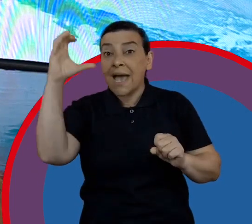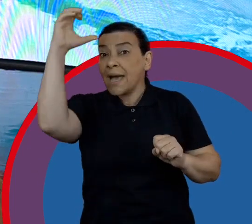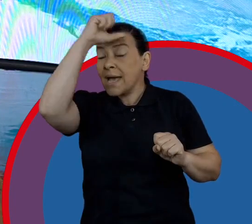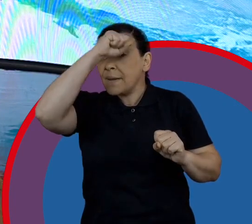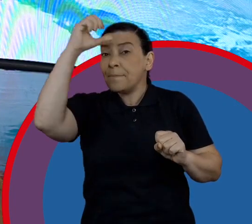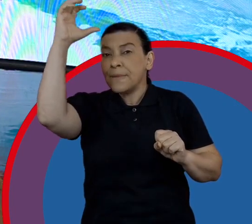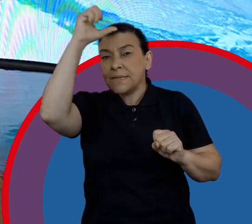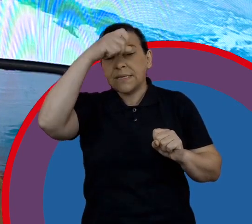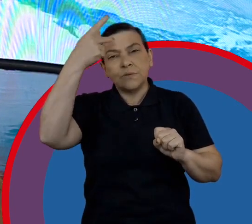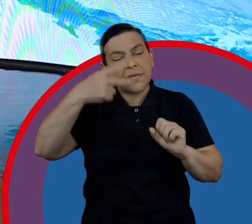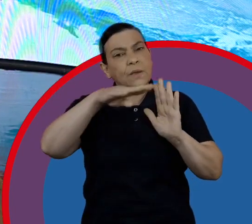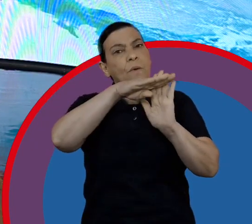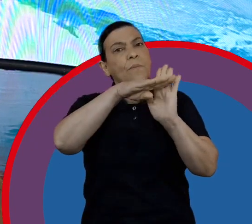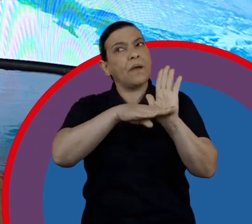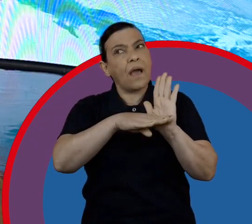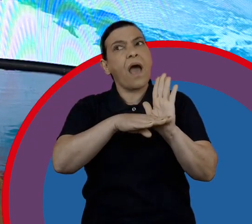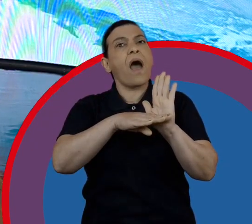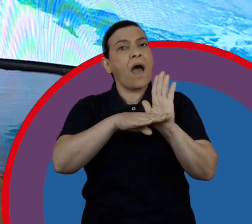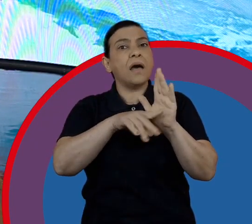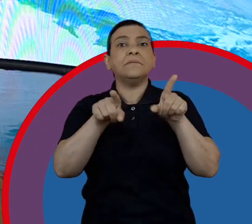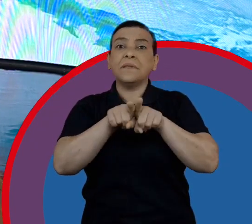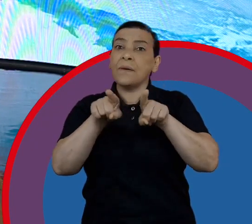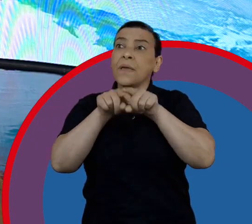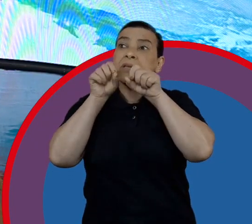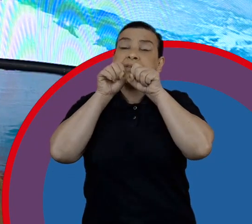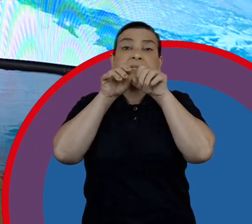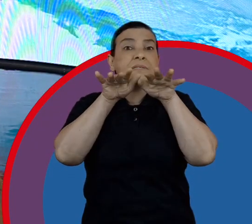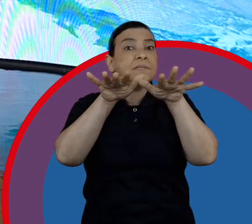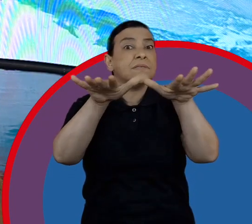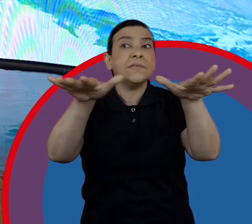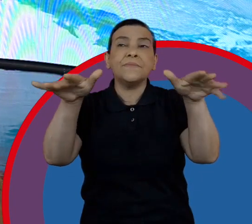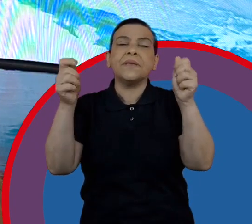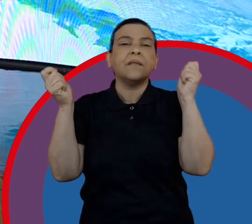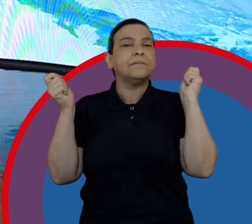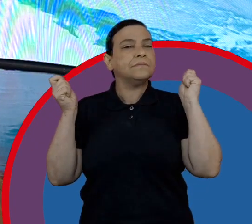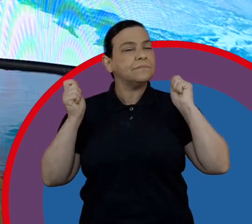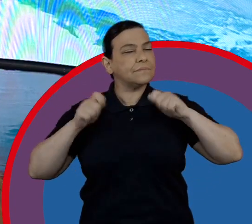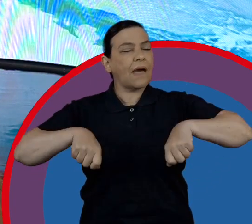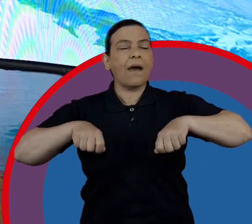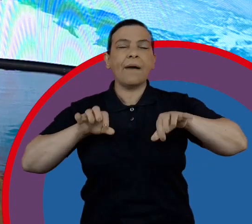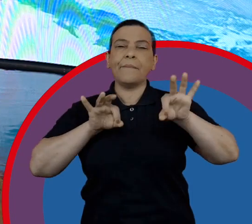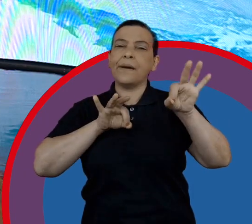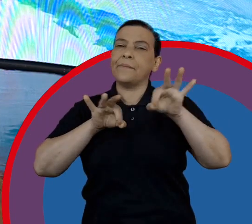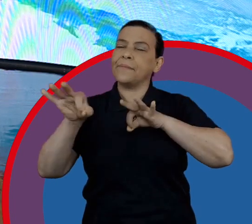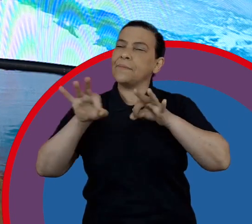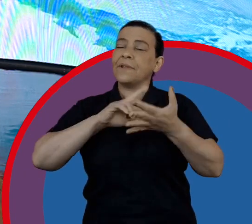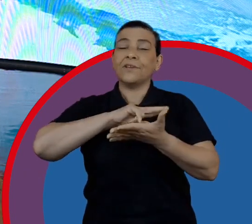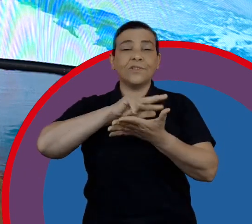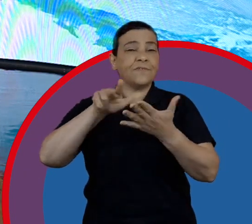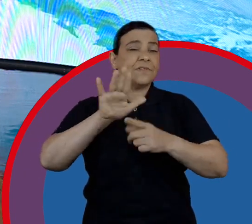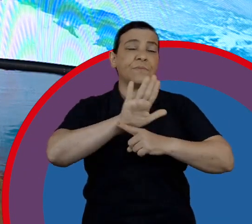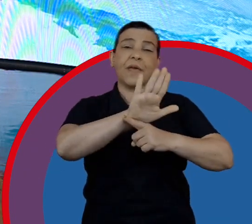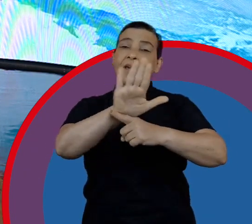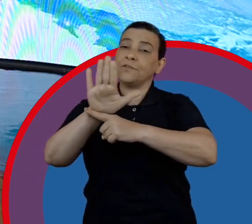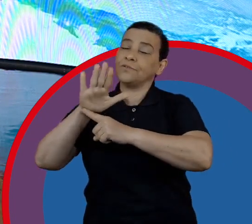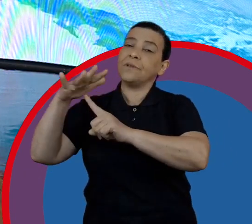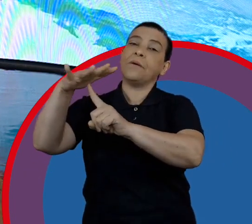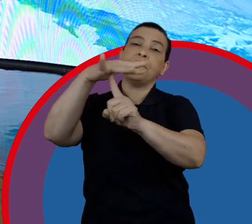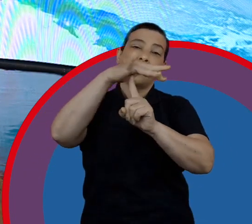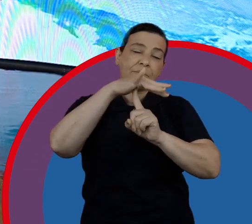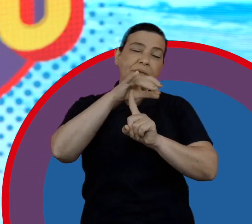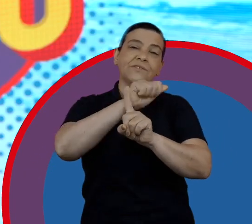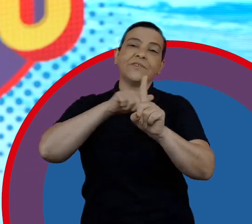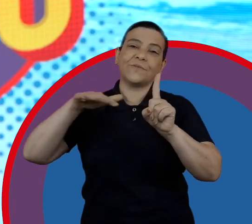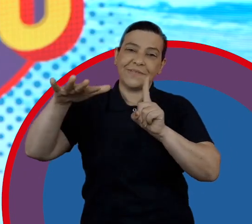dentro da companhia para disseminar o que é possível ser feito em benefício do meio ambiente e em benefício da